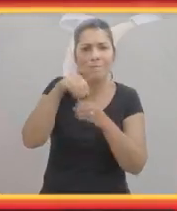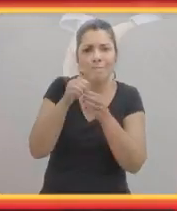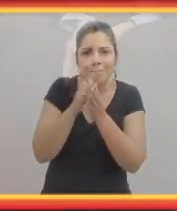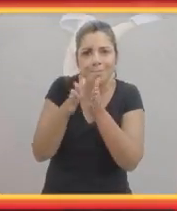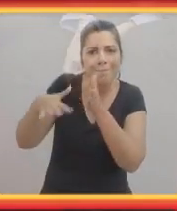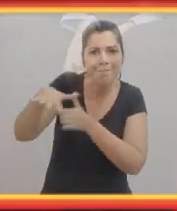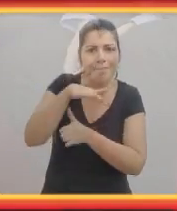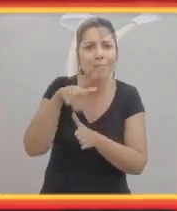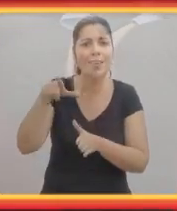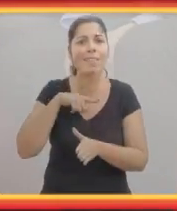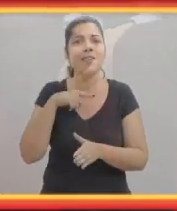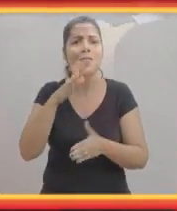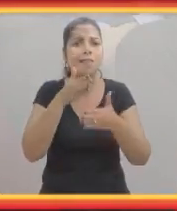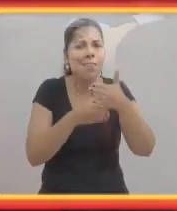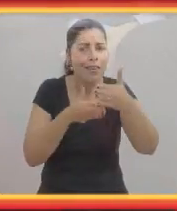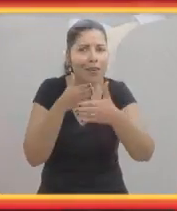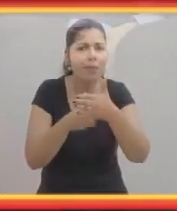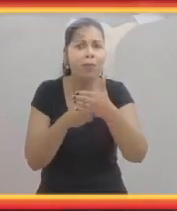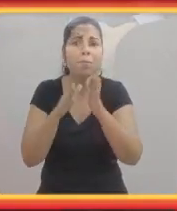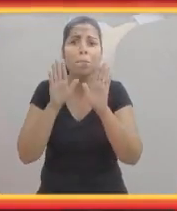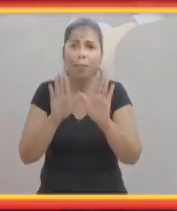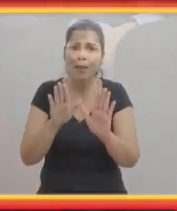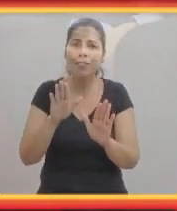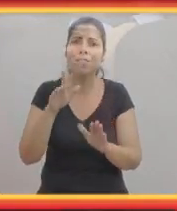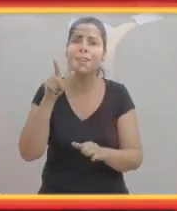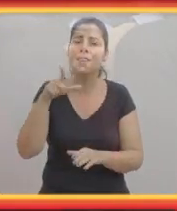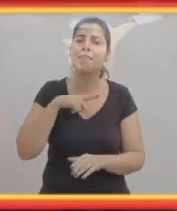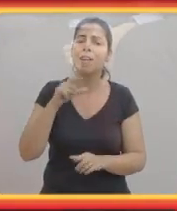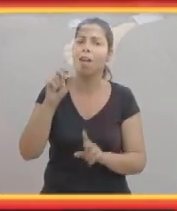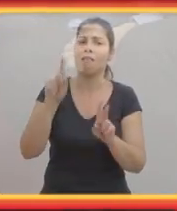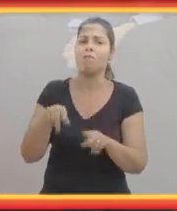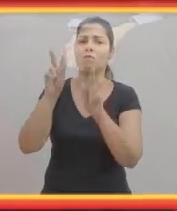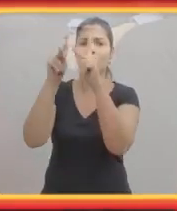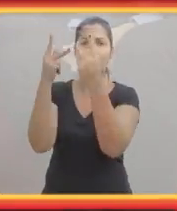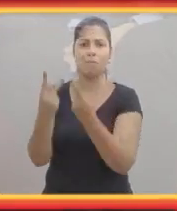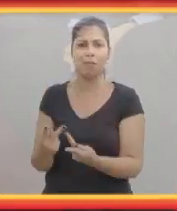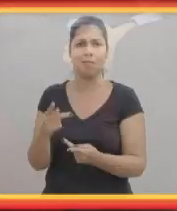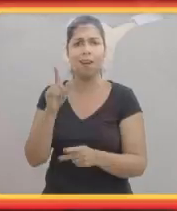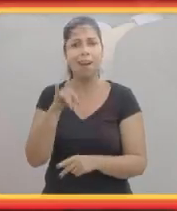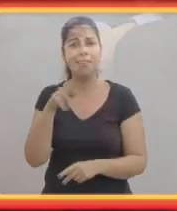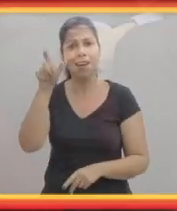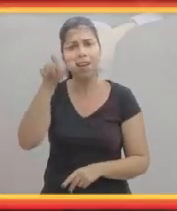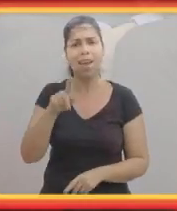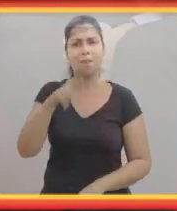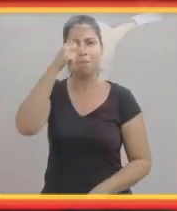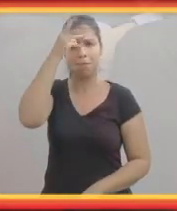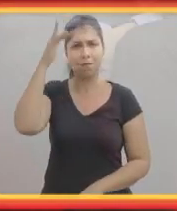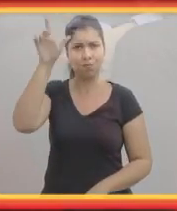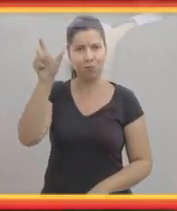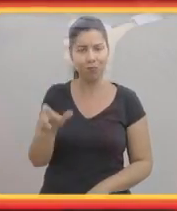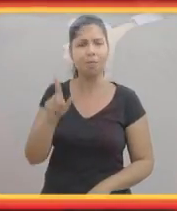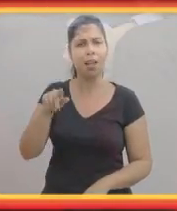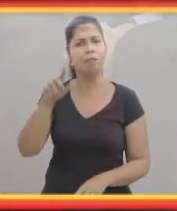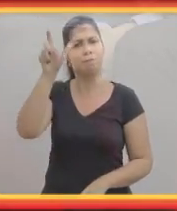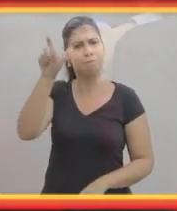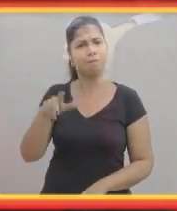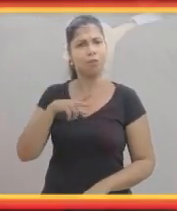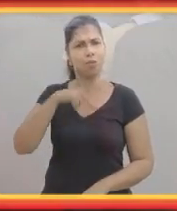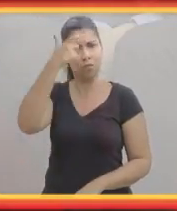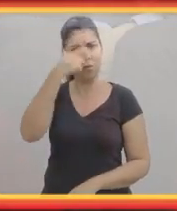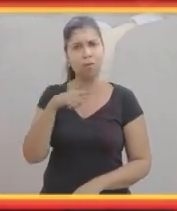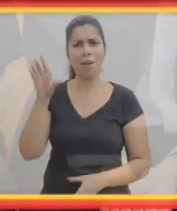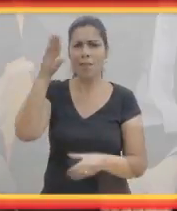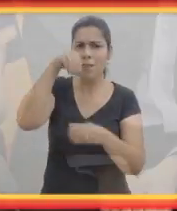demandas, ele tem suas limitações, mas ainda assim ele é um ser humano, ainda assim ele é uma pessoa, indivíduo, ele faz parte da